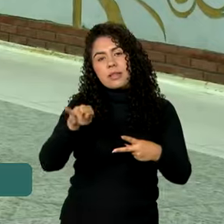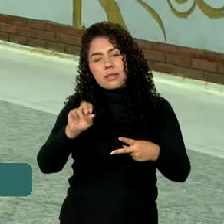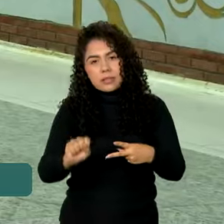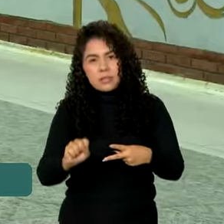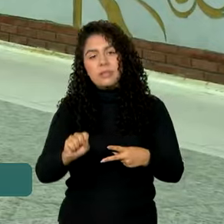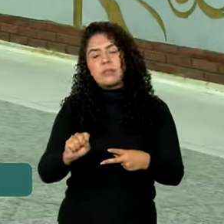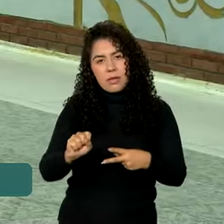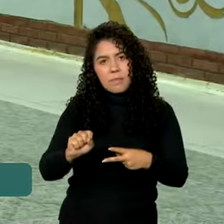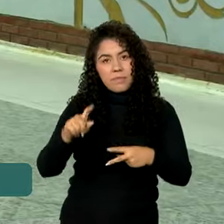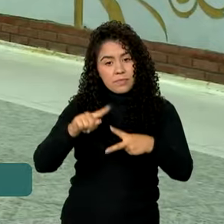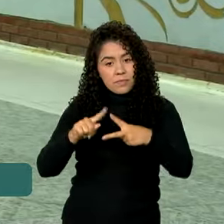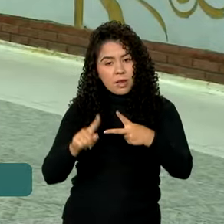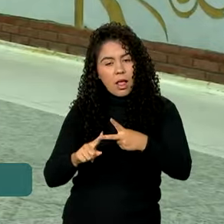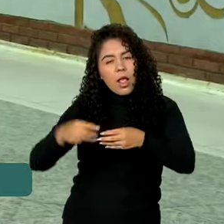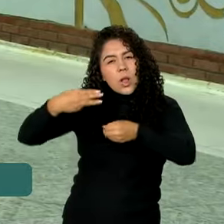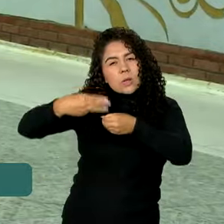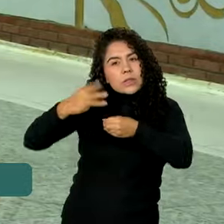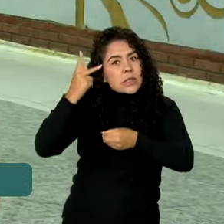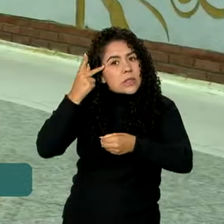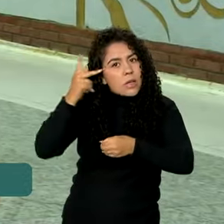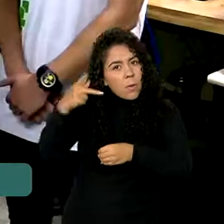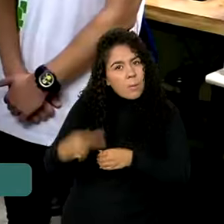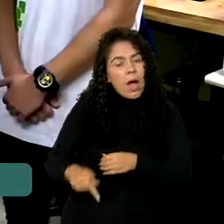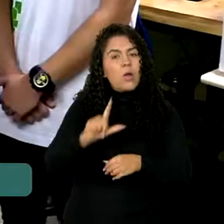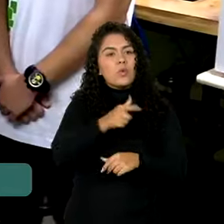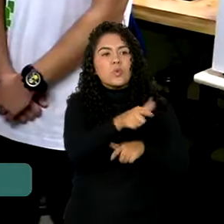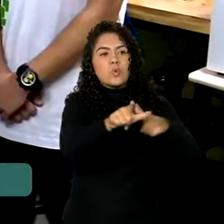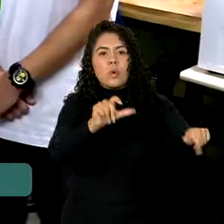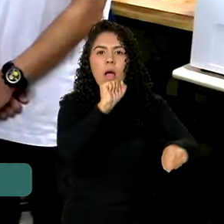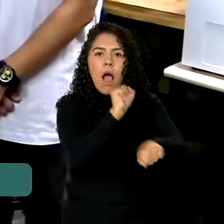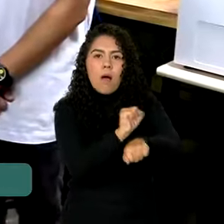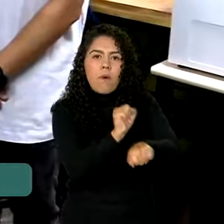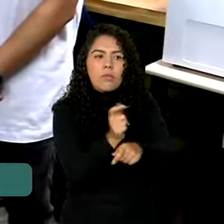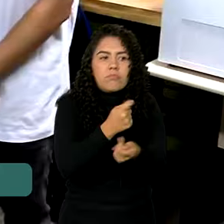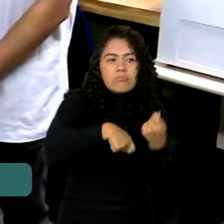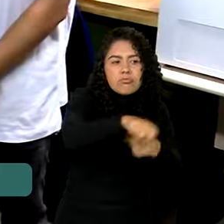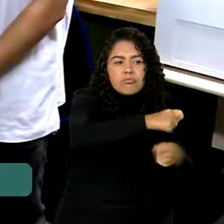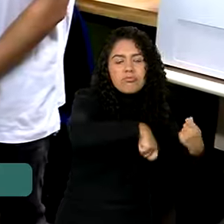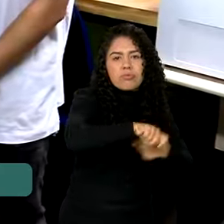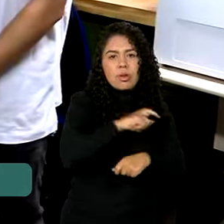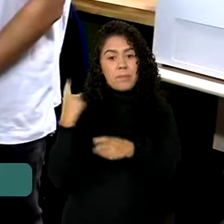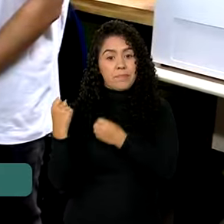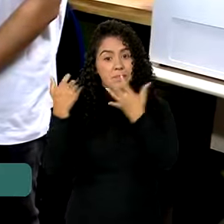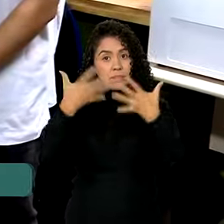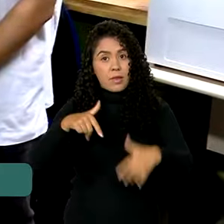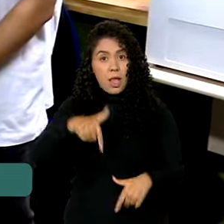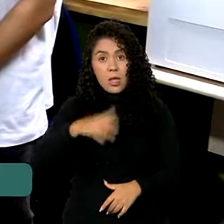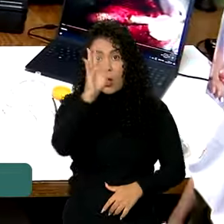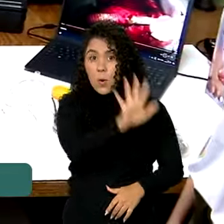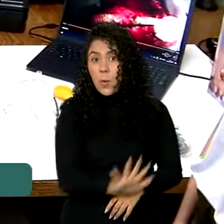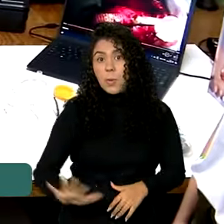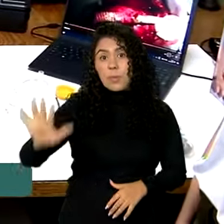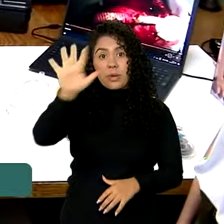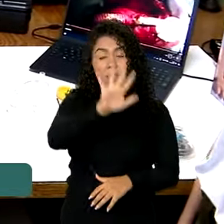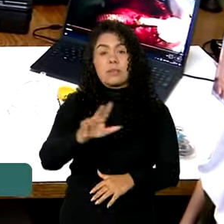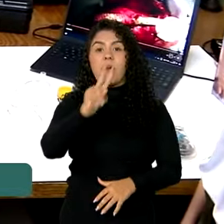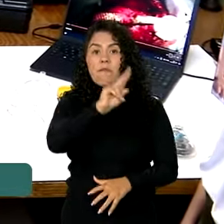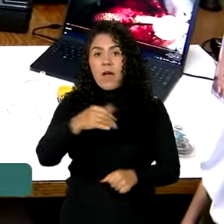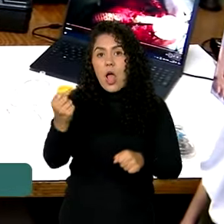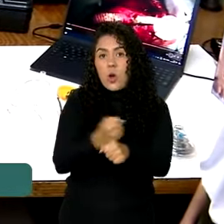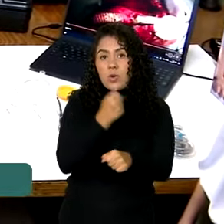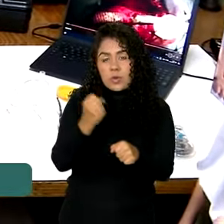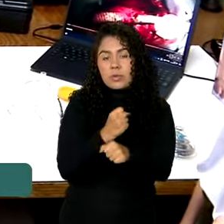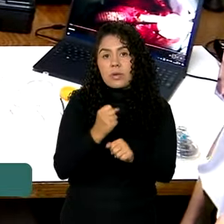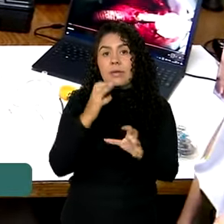capital paulista, e os demais estão em negociação. No Brasil todo, está prevista a implementação de 100 novos